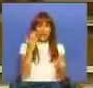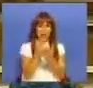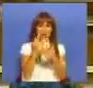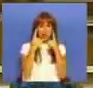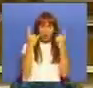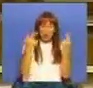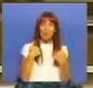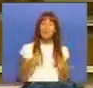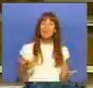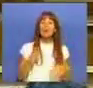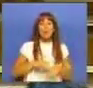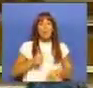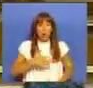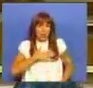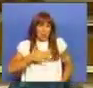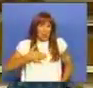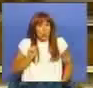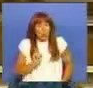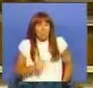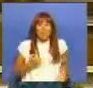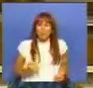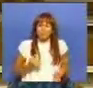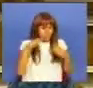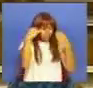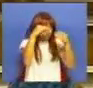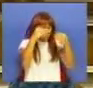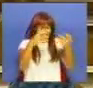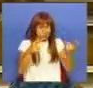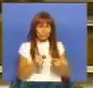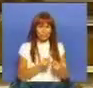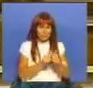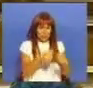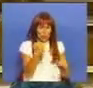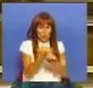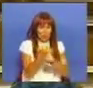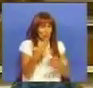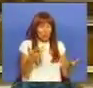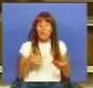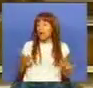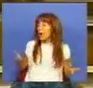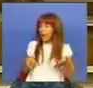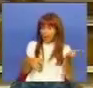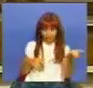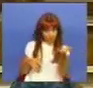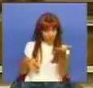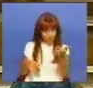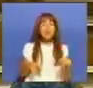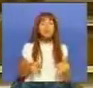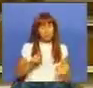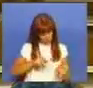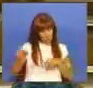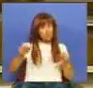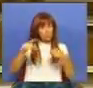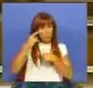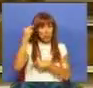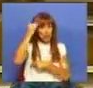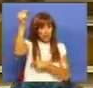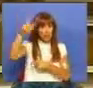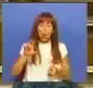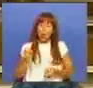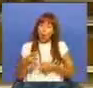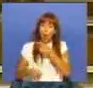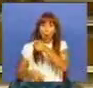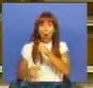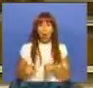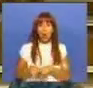pública, mas que por razões de saúde estão incapacitados de cumprir funções letivas, bom, esses irão para a mobilidade especial ou